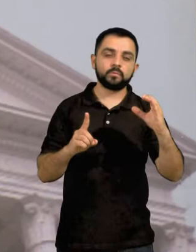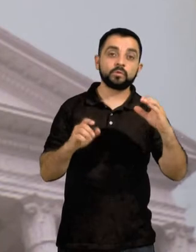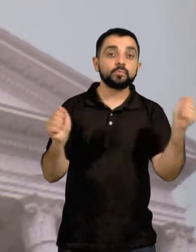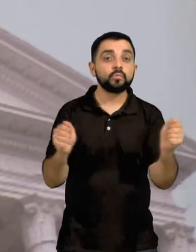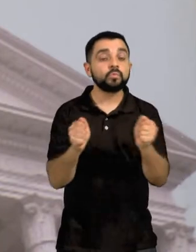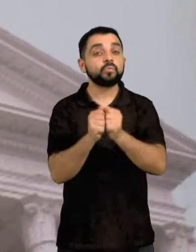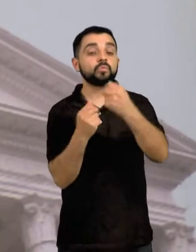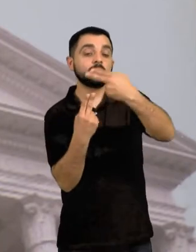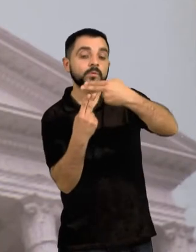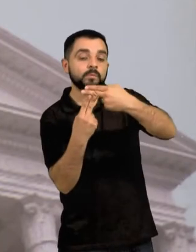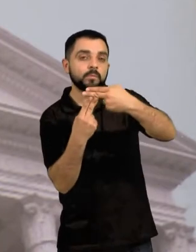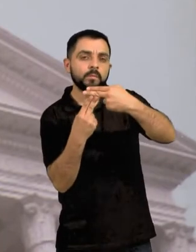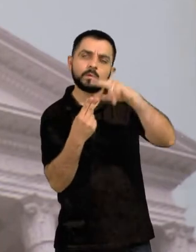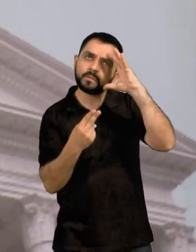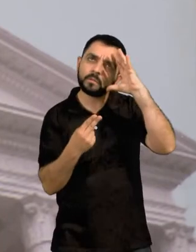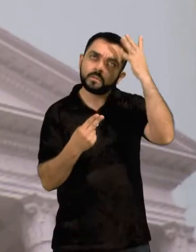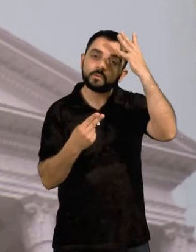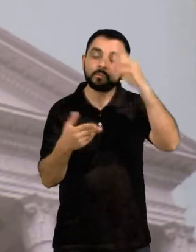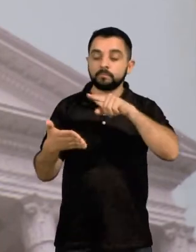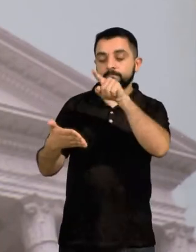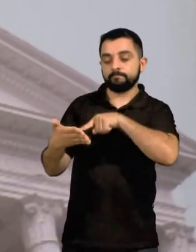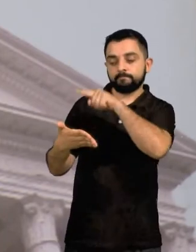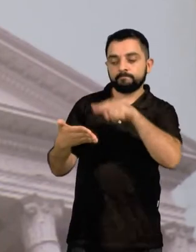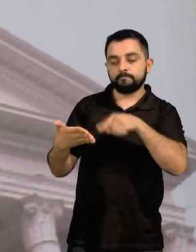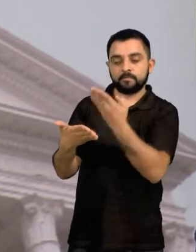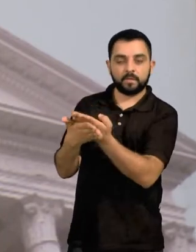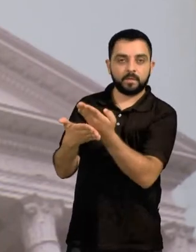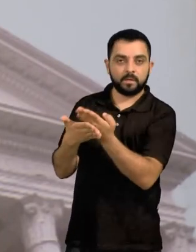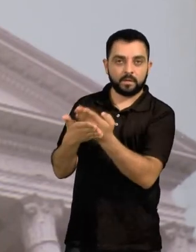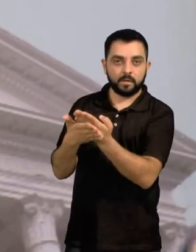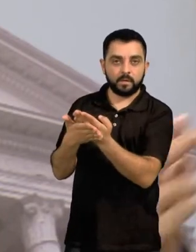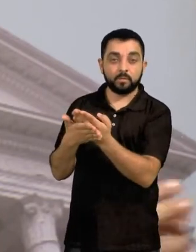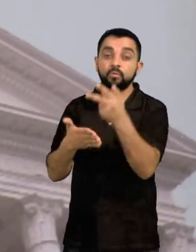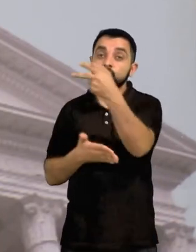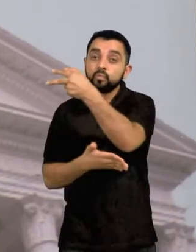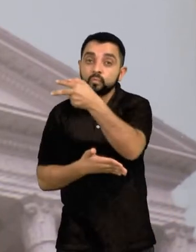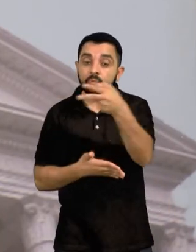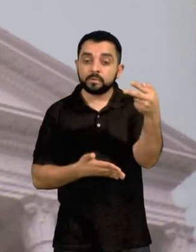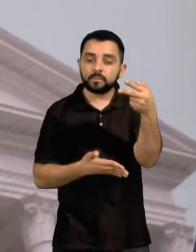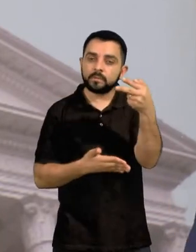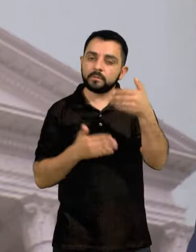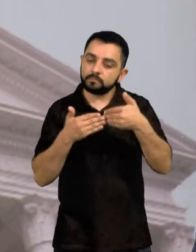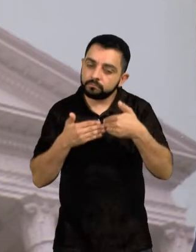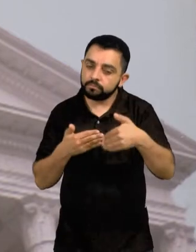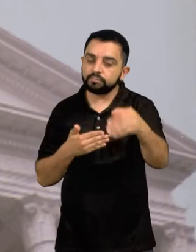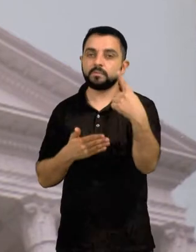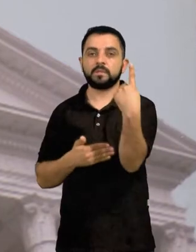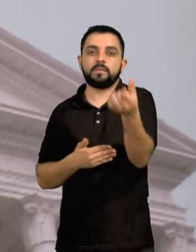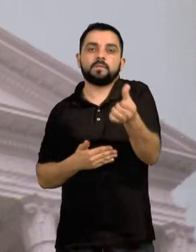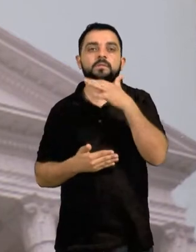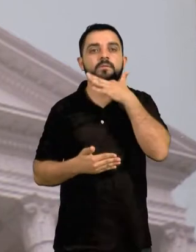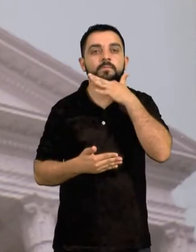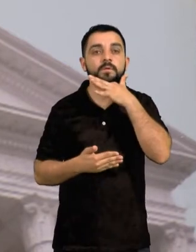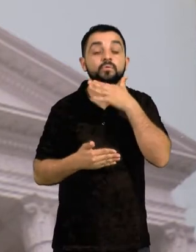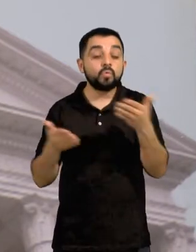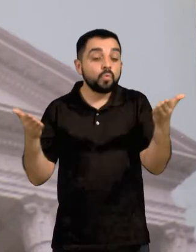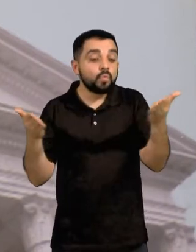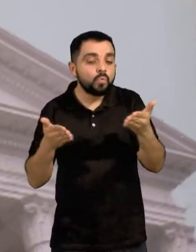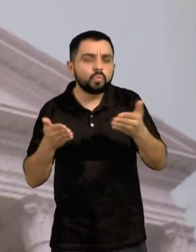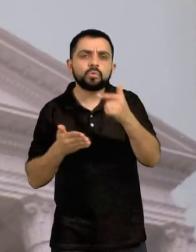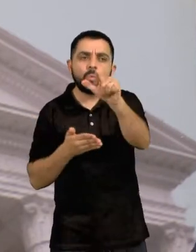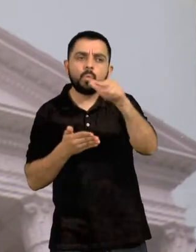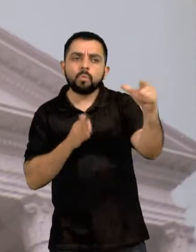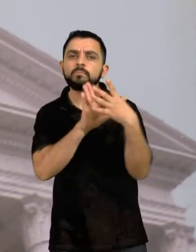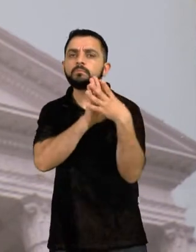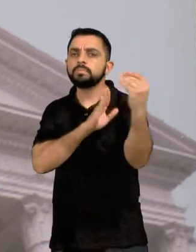UTFPR, de suspender o nosso calendário letivo, desde hoje, 16 de março, por duas semanas. Hoje mesmo, outras instituições de